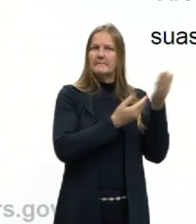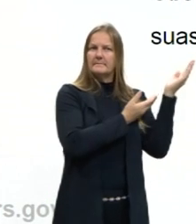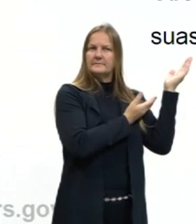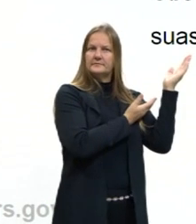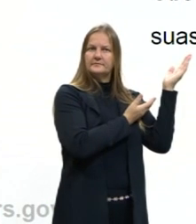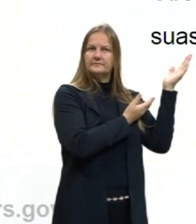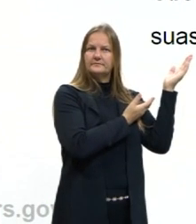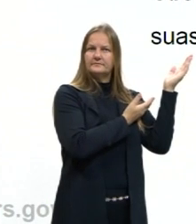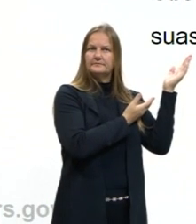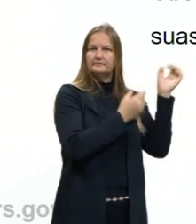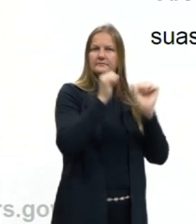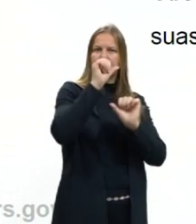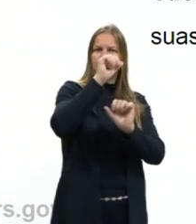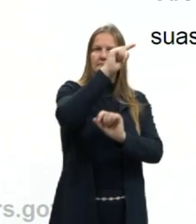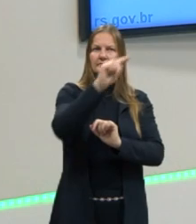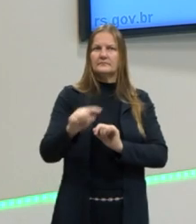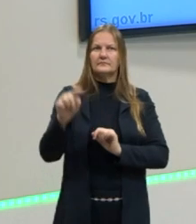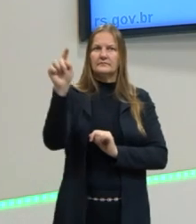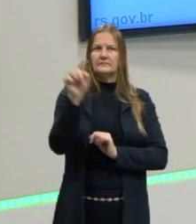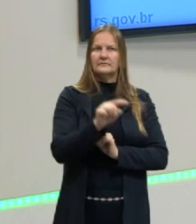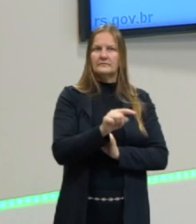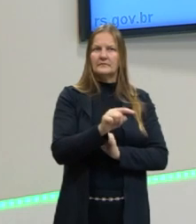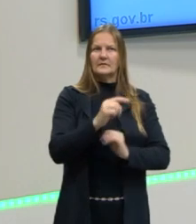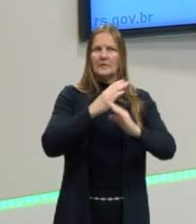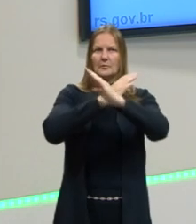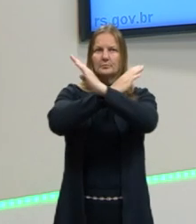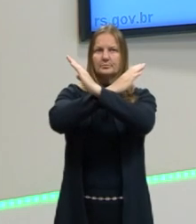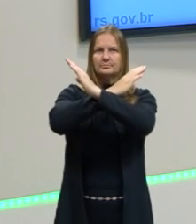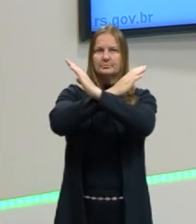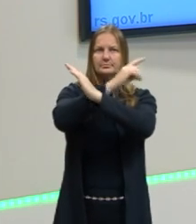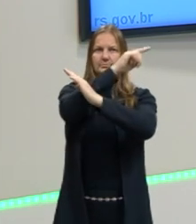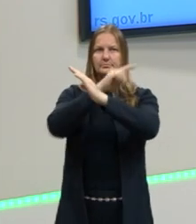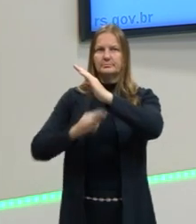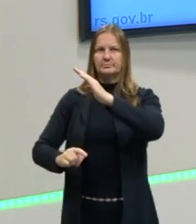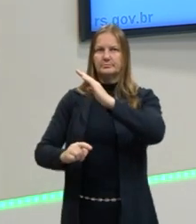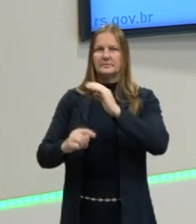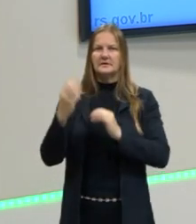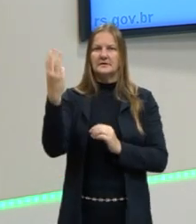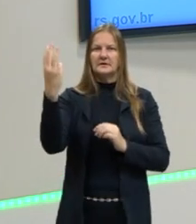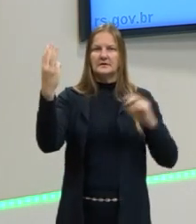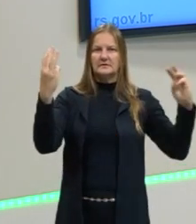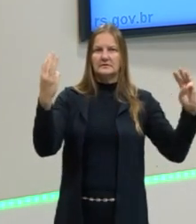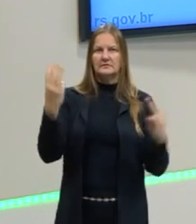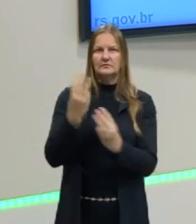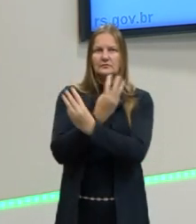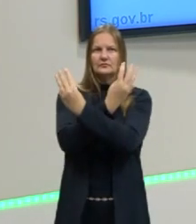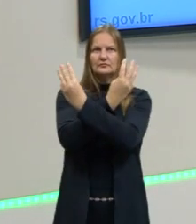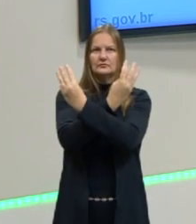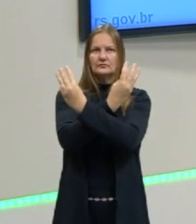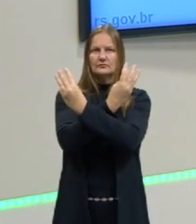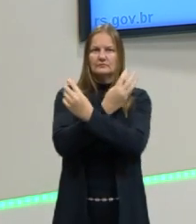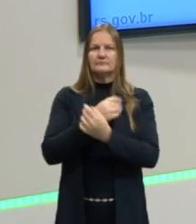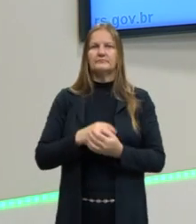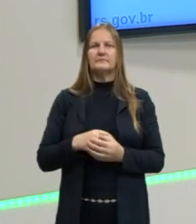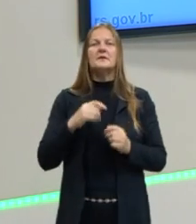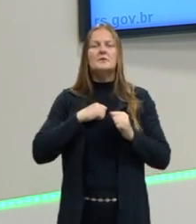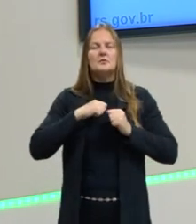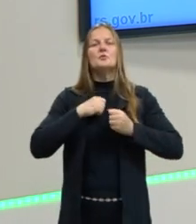ser a quantidade desse. Então, se eu tenho 3+, eu preciso de 3 flúor. E através da representação aqui de Lewis. Eu consigo